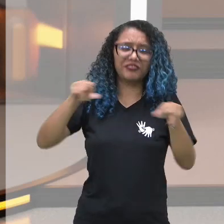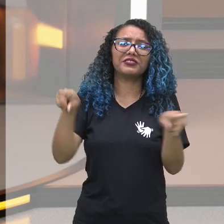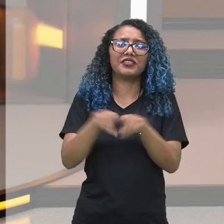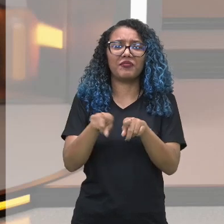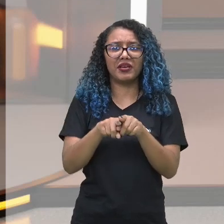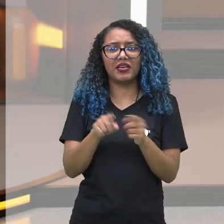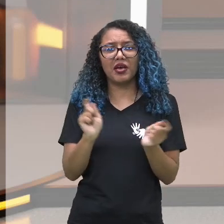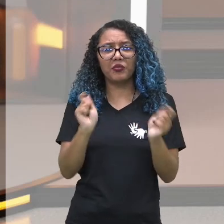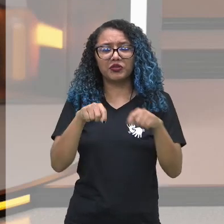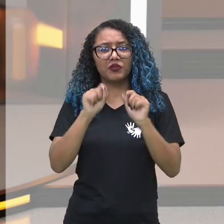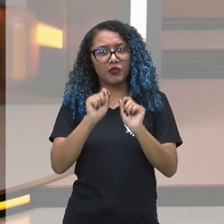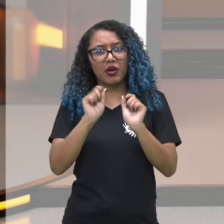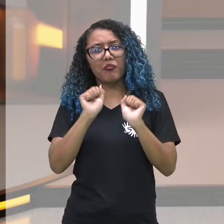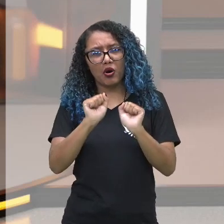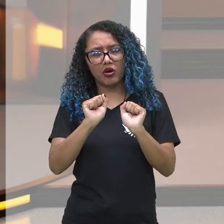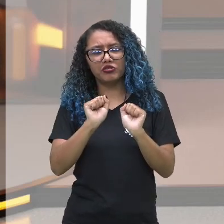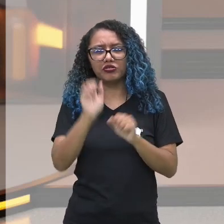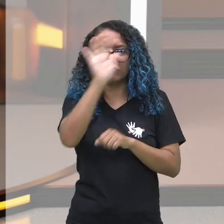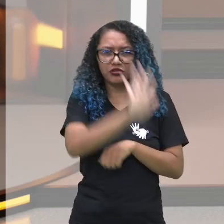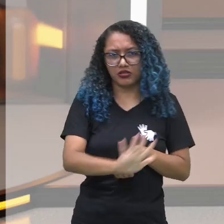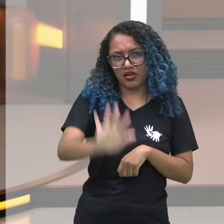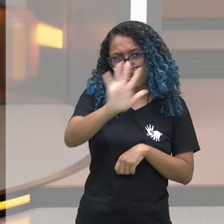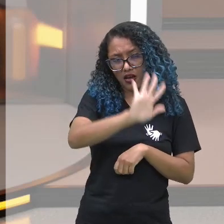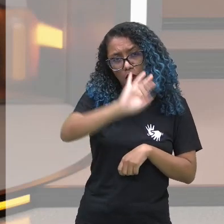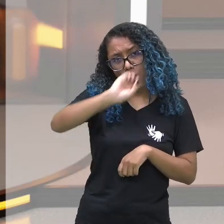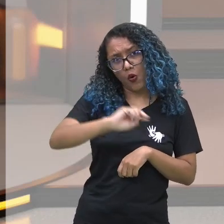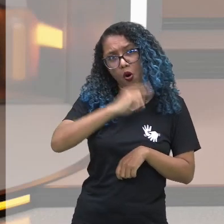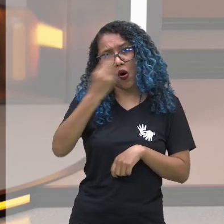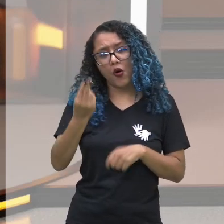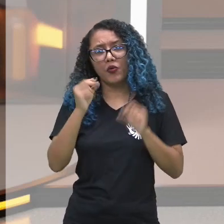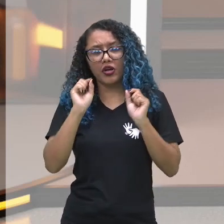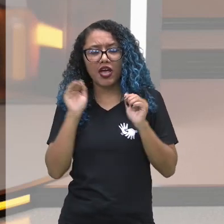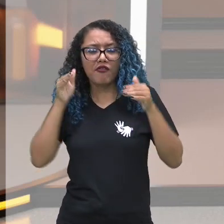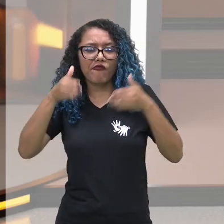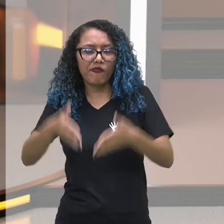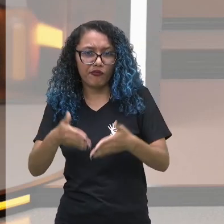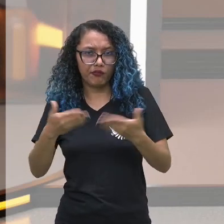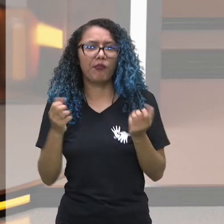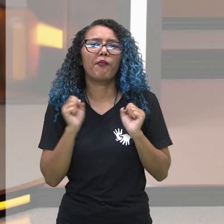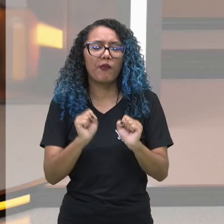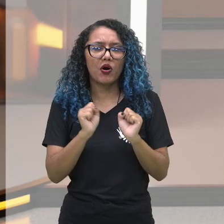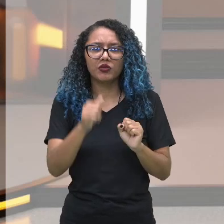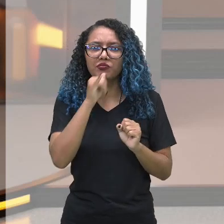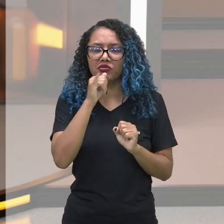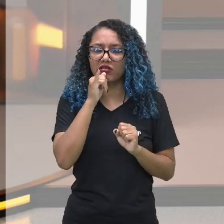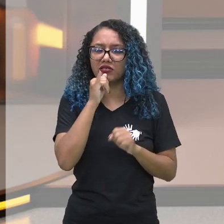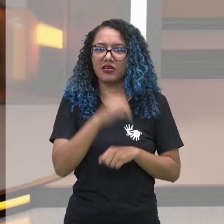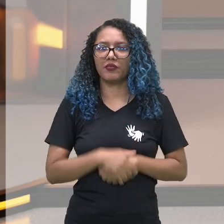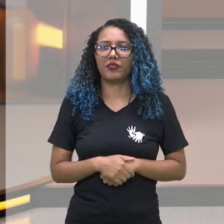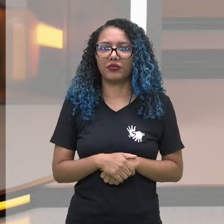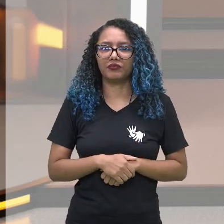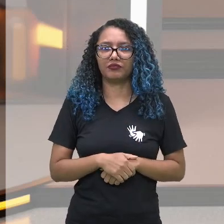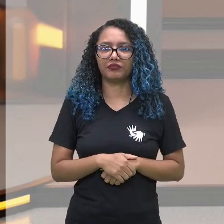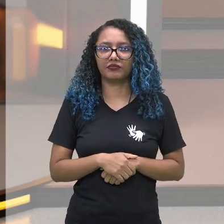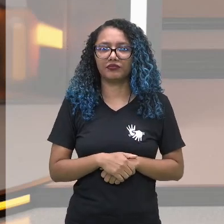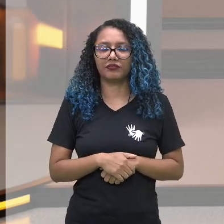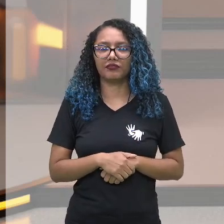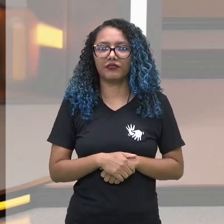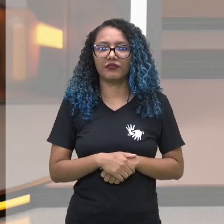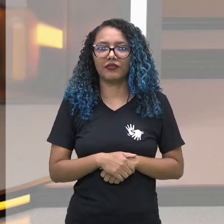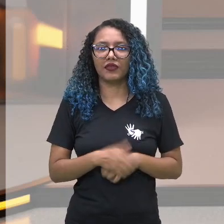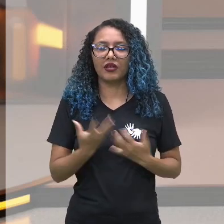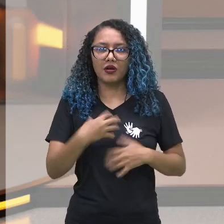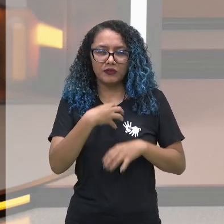ser vista de uma maneira mais ampla ou de uma maneira menor. Por exemplo, ter um sentimento associado